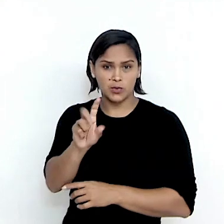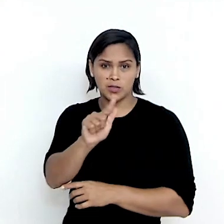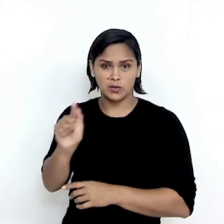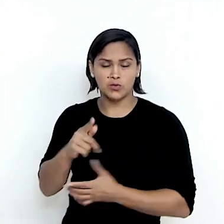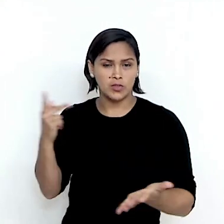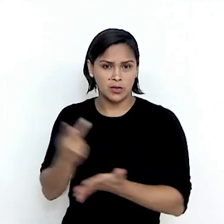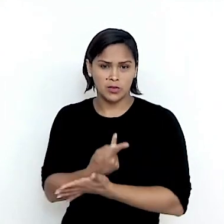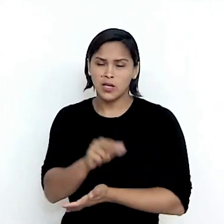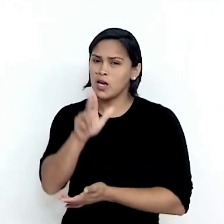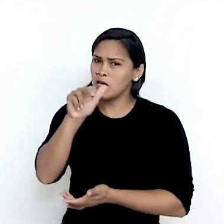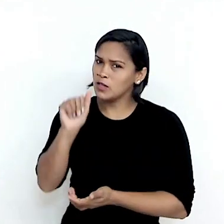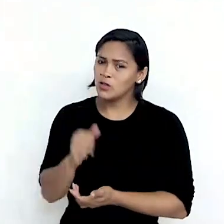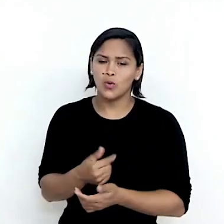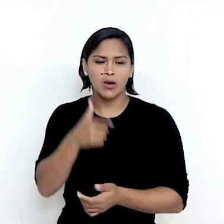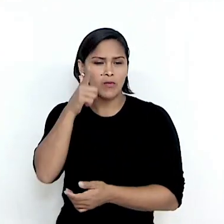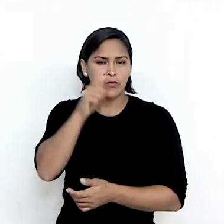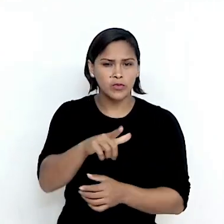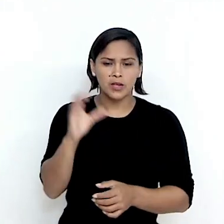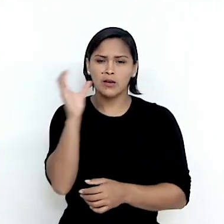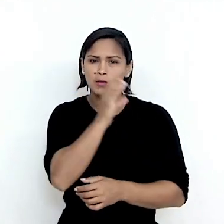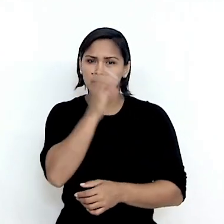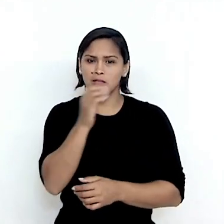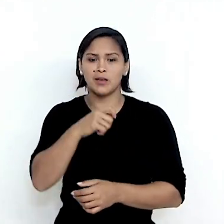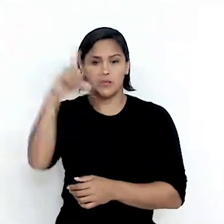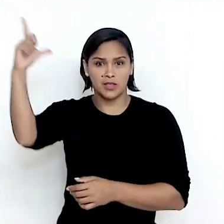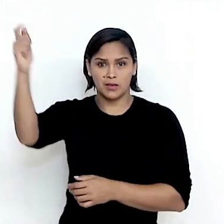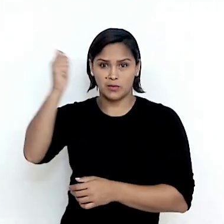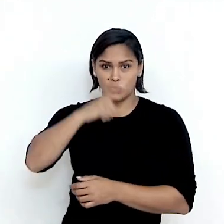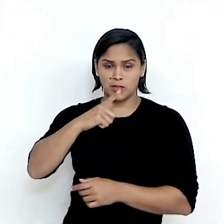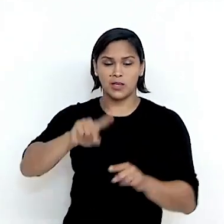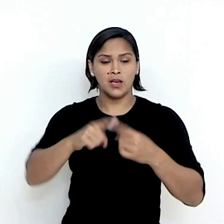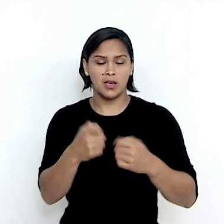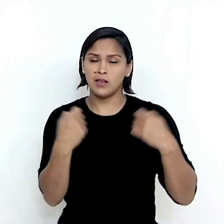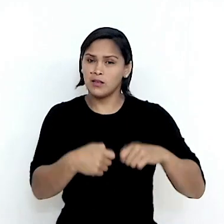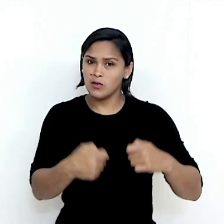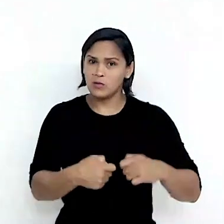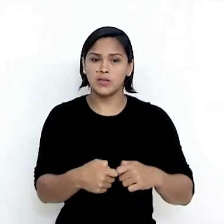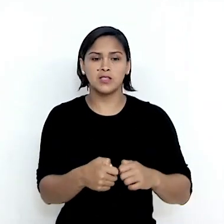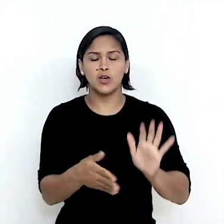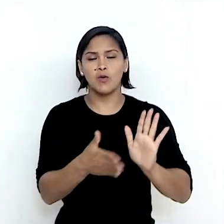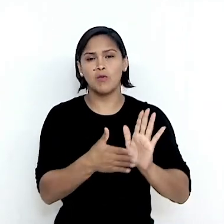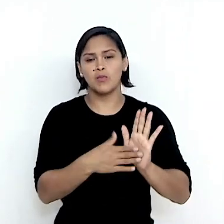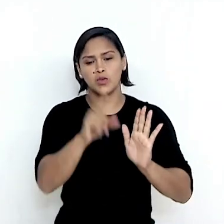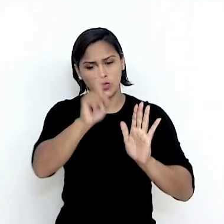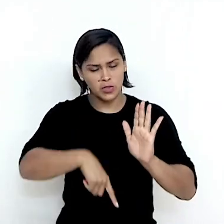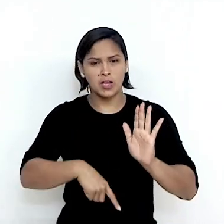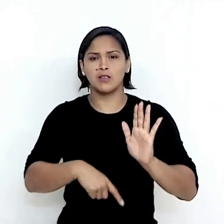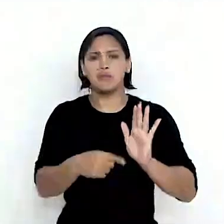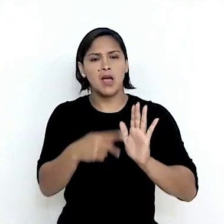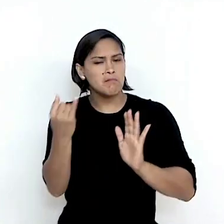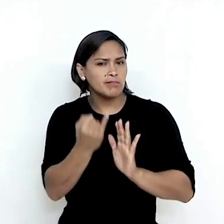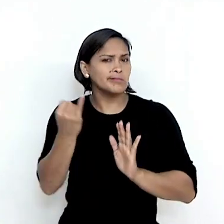seja, ele nunca conseguirá ser mais rápido que a velocidade da luz. E é exatamente por isso que um projeto como esse, o projeto